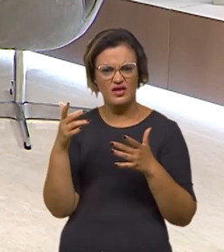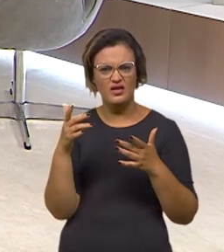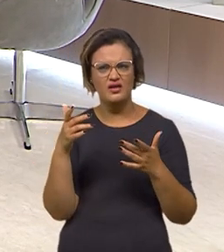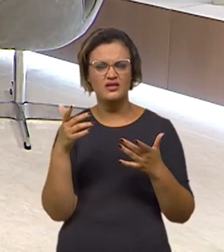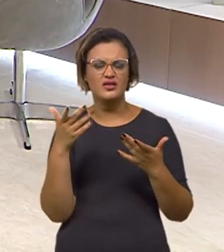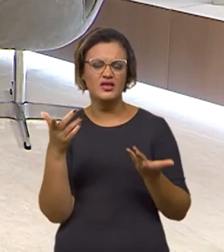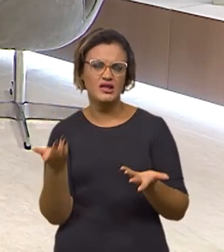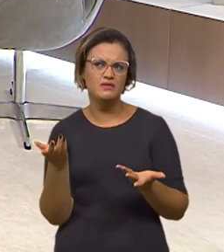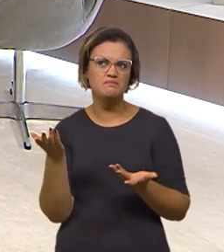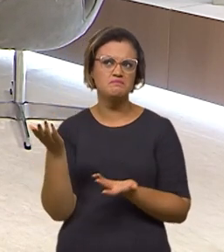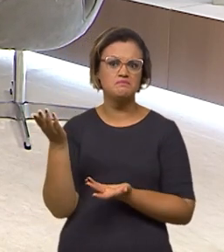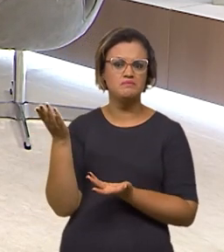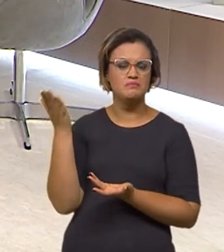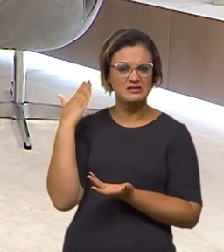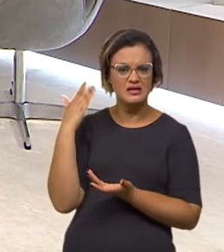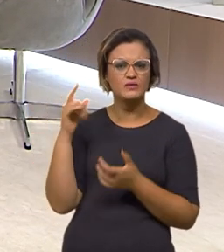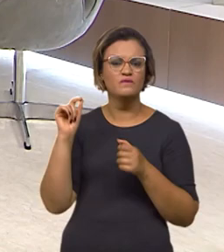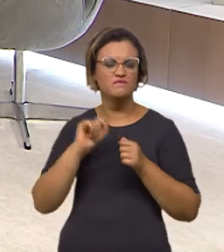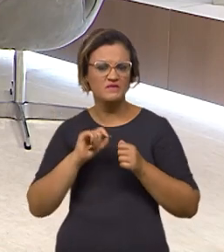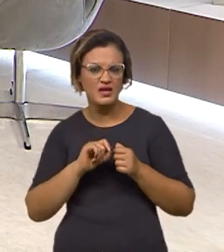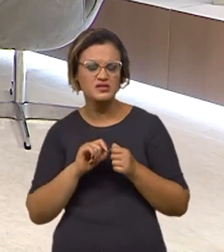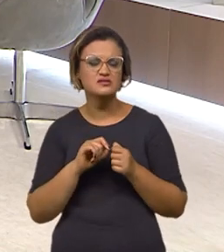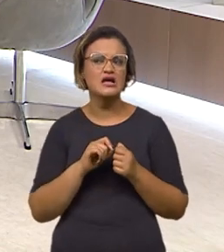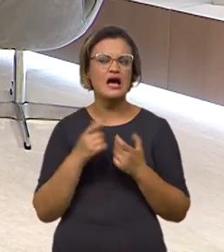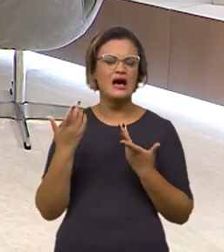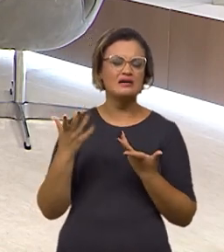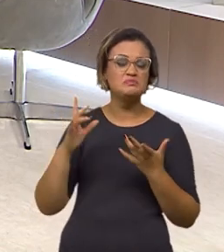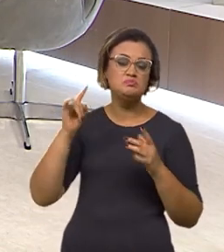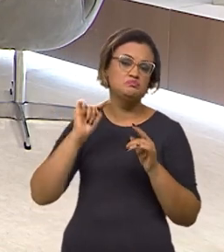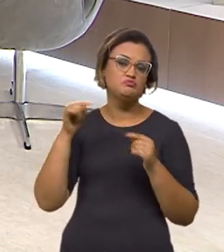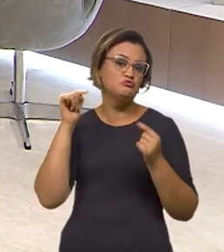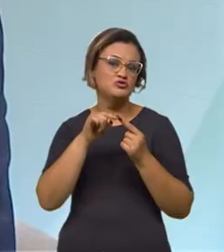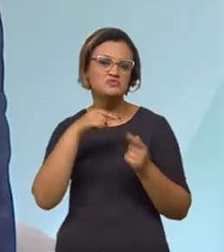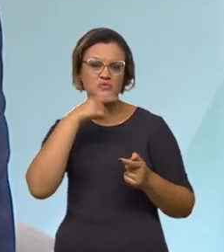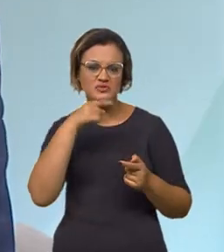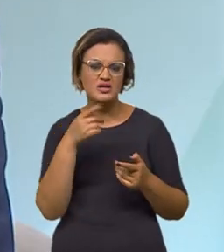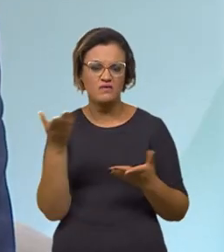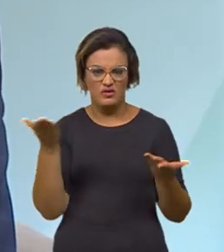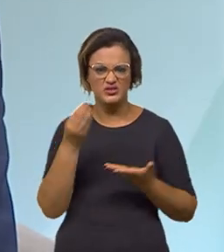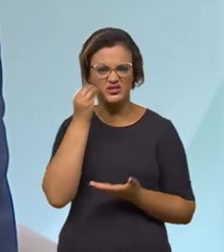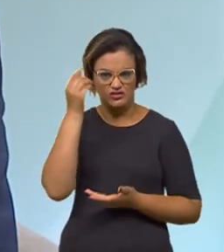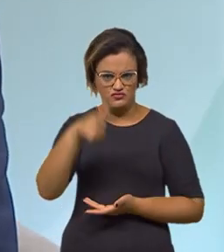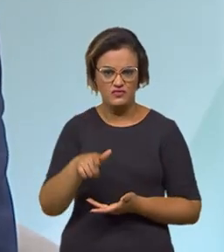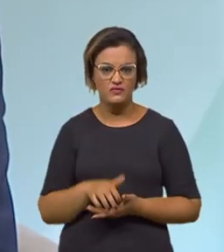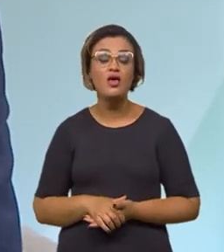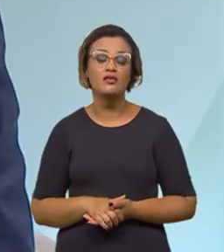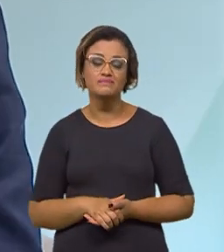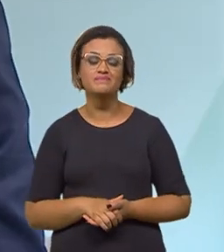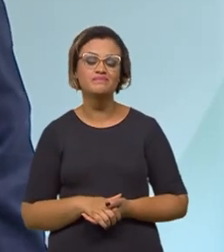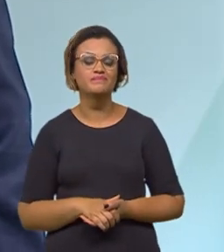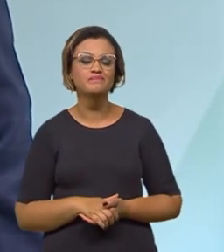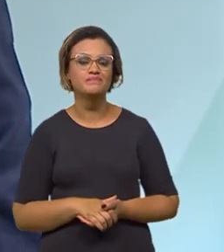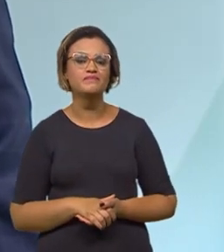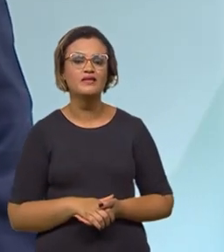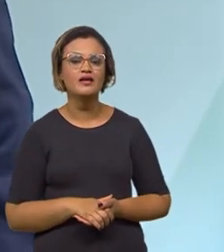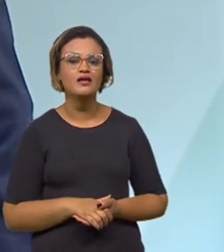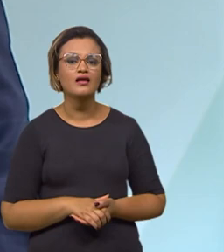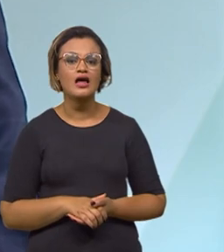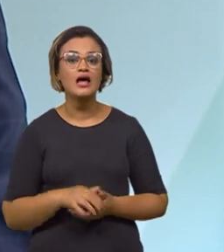que foram feitas no passado e por algum motivo não deram certo? Exato. A gente tem hoje o Instituto de